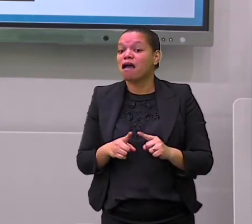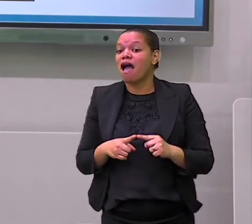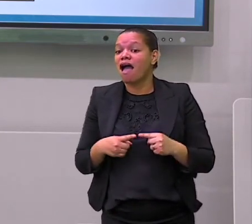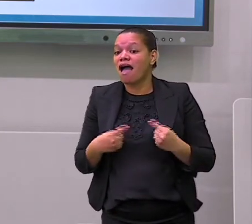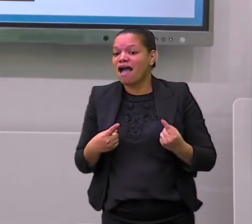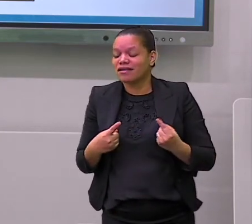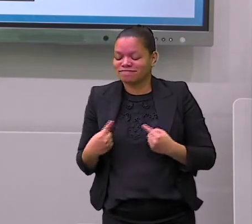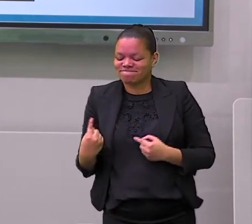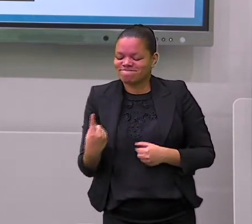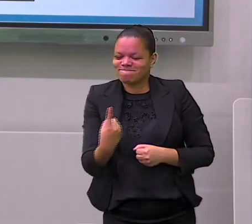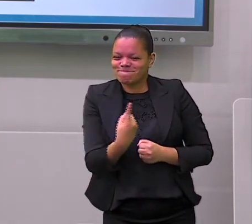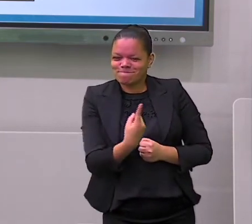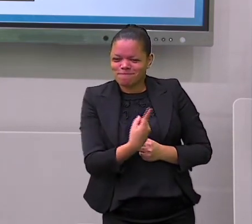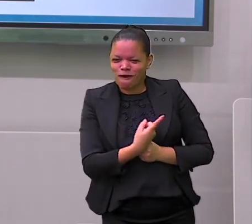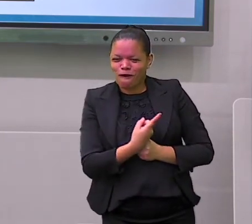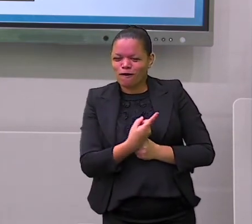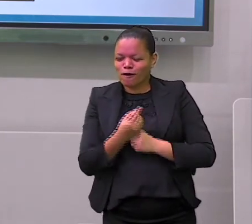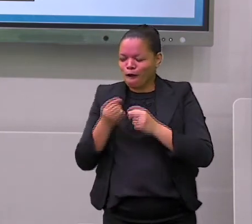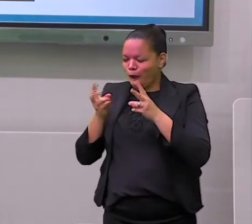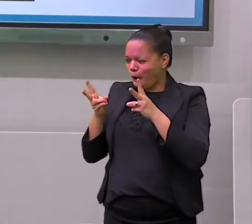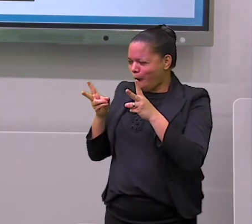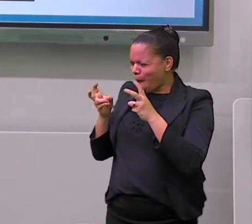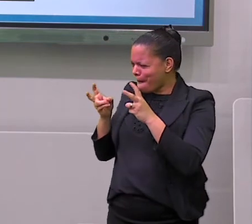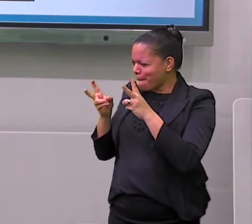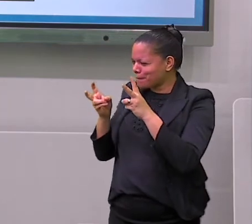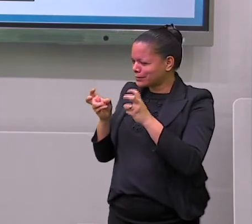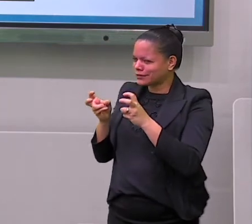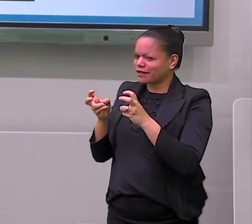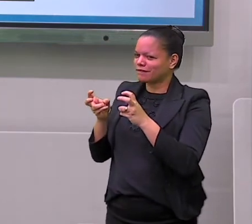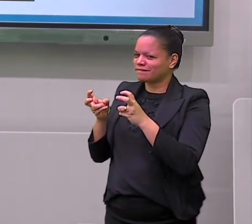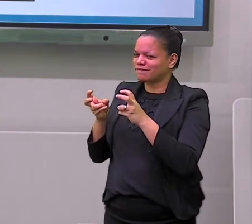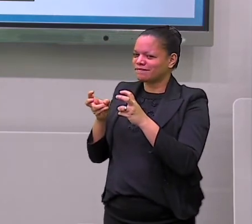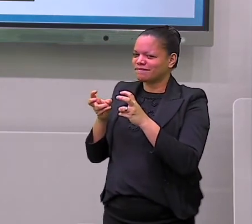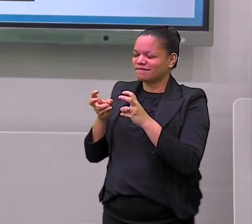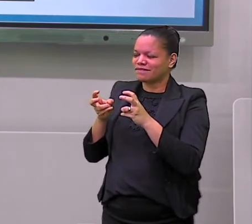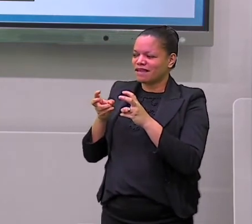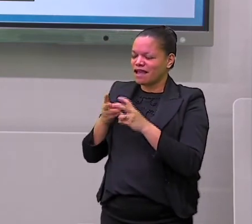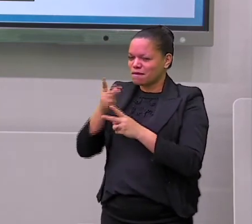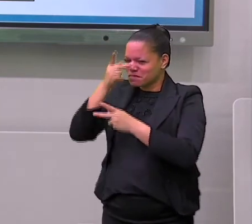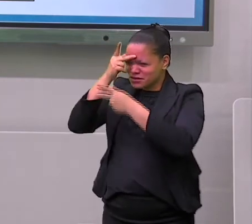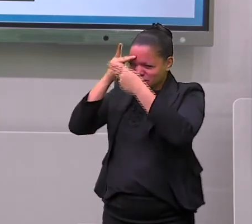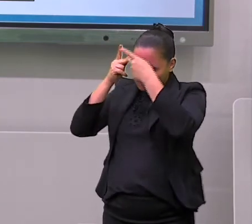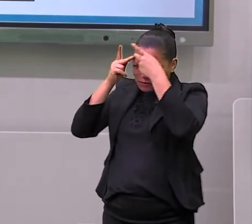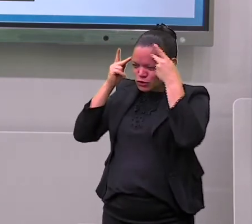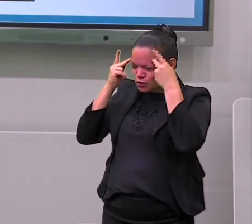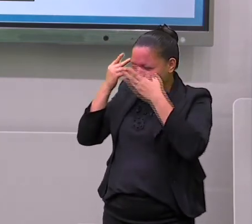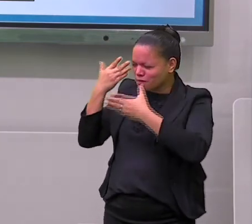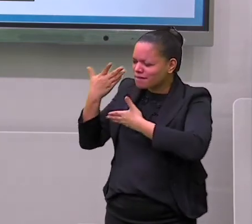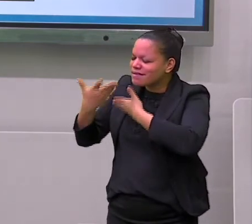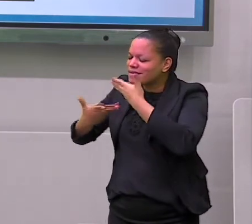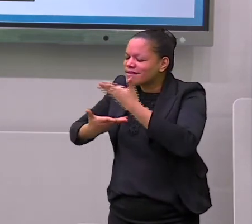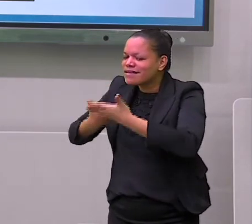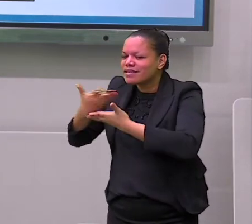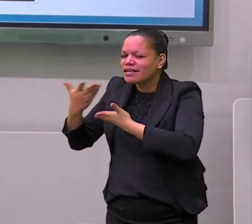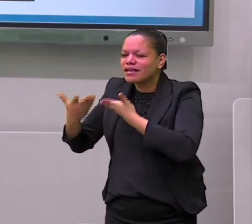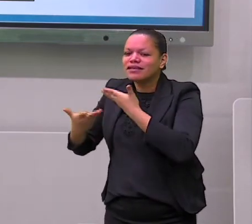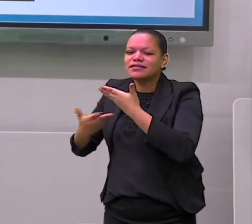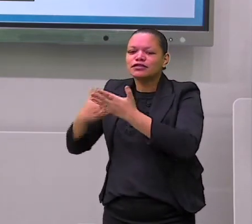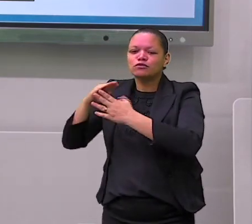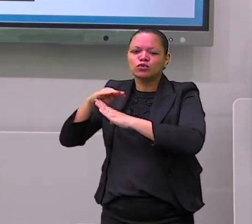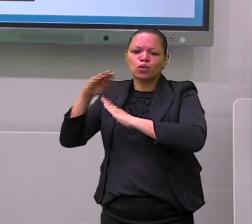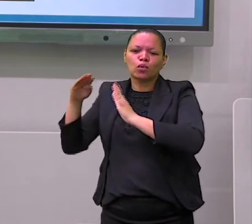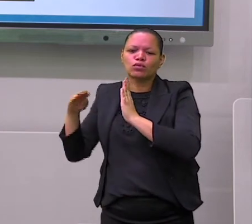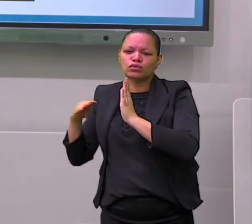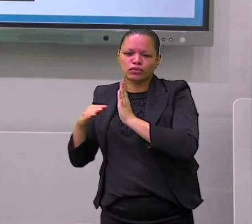nossa capacidade de observação, de interação com tudo que está ao nosso